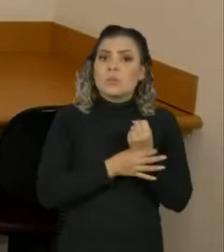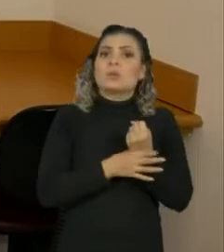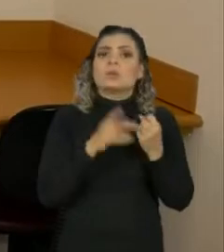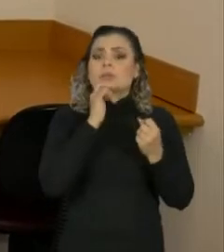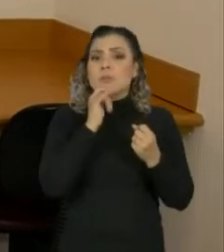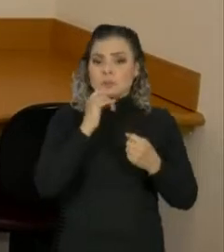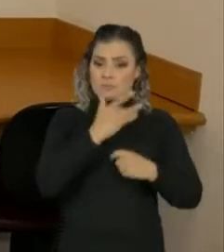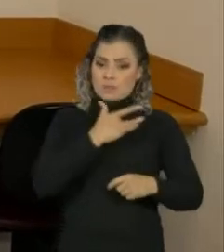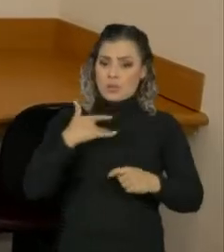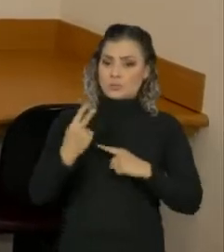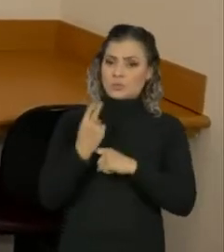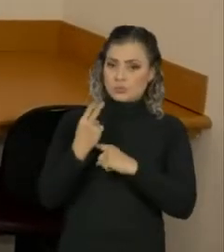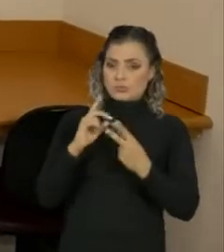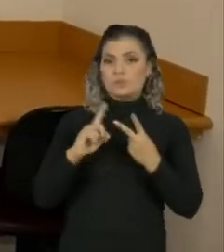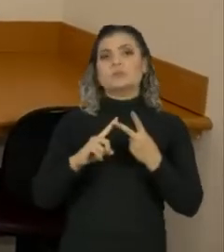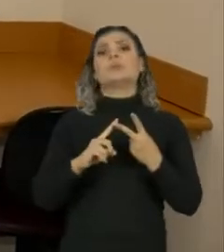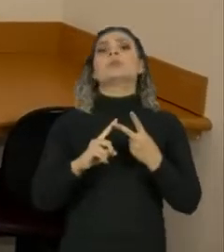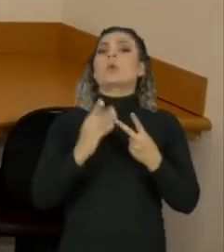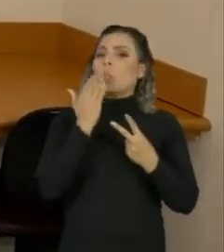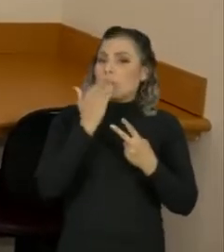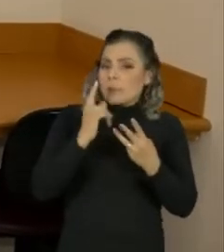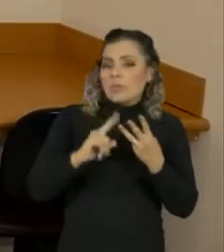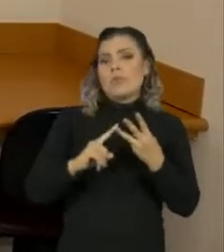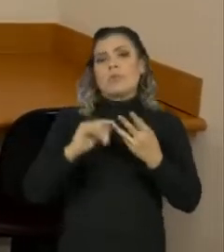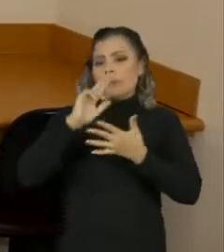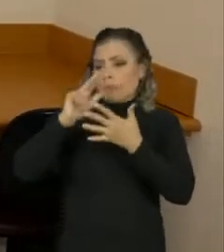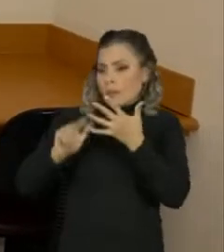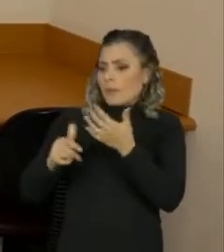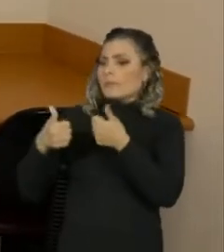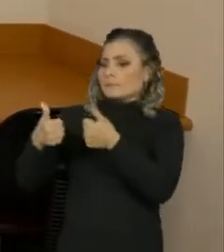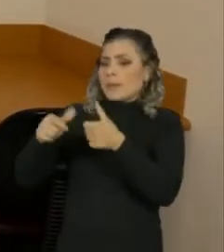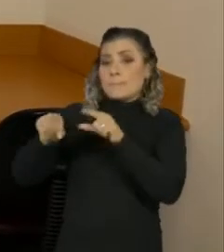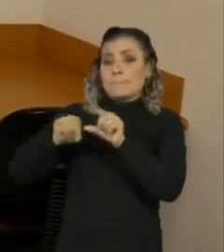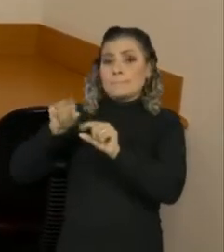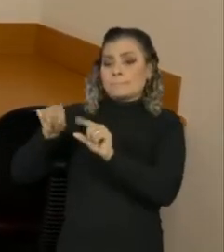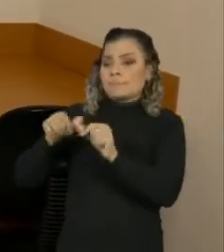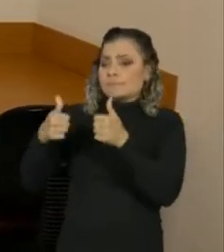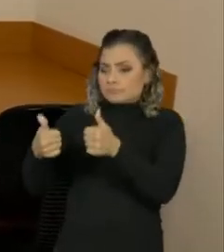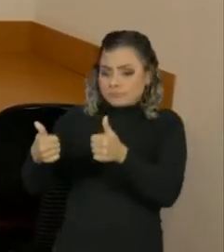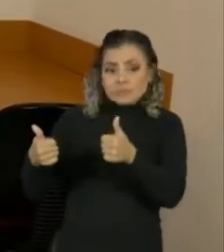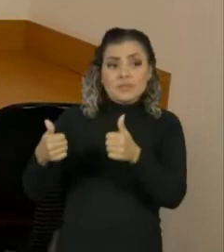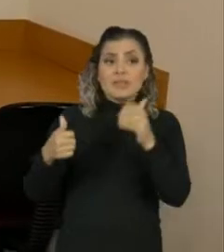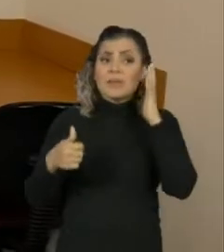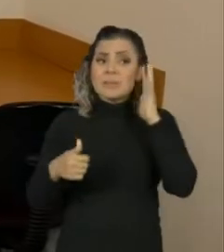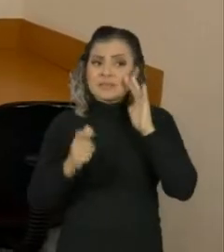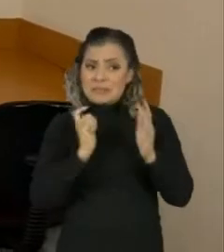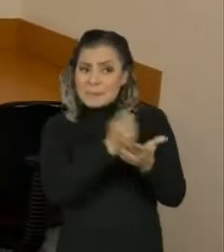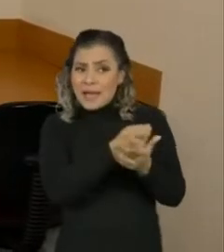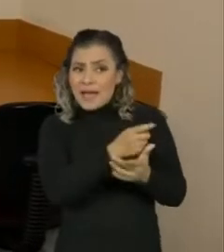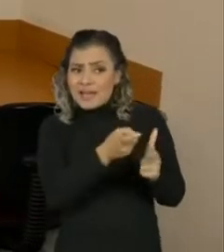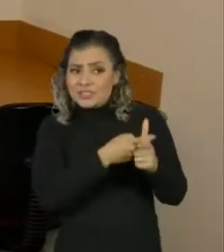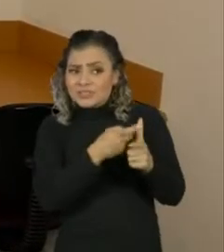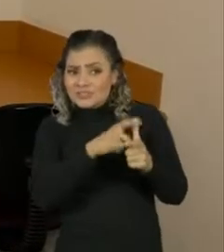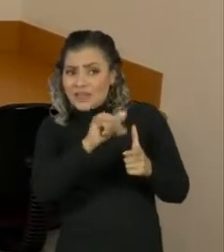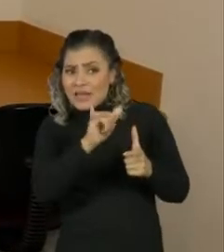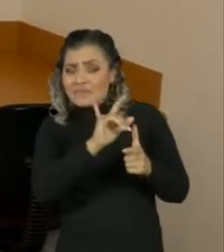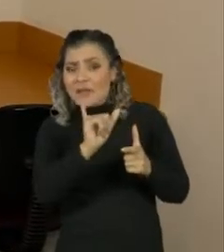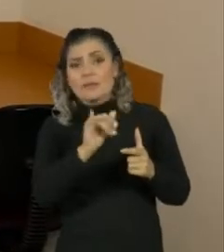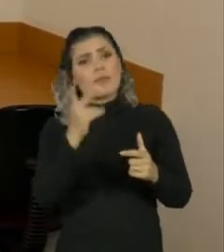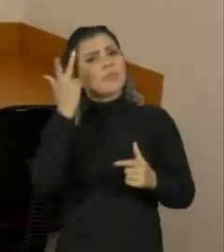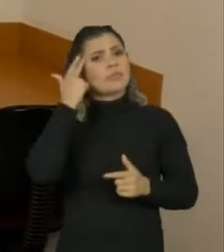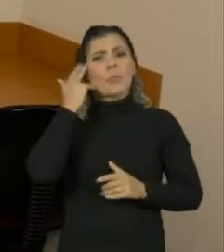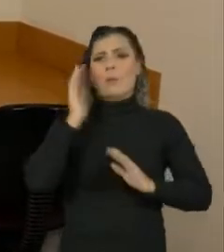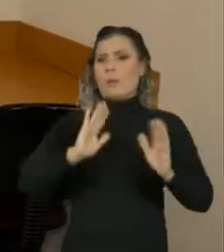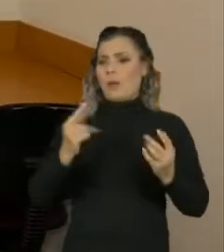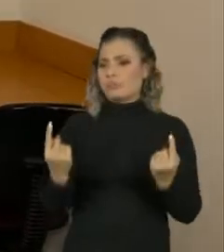saúde, de integridade física, etc., aí sim as pessoas vão pensar em outras coisas. Isso é super natural